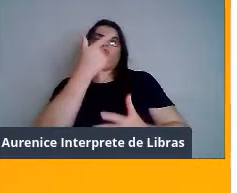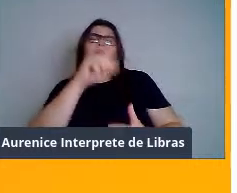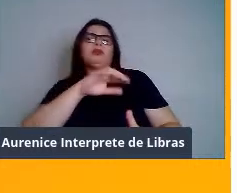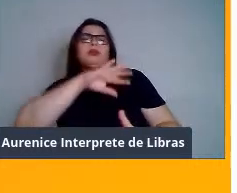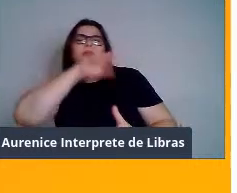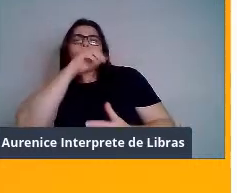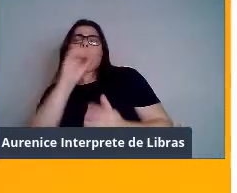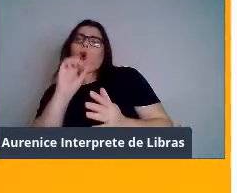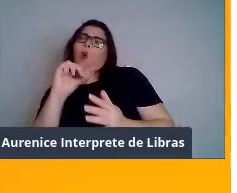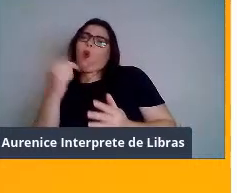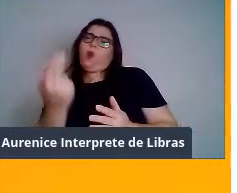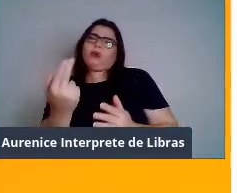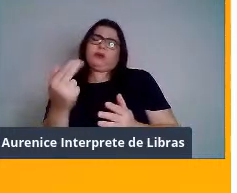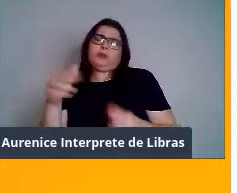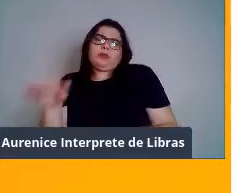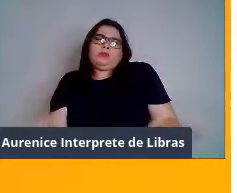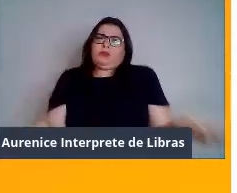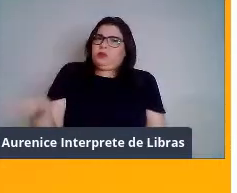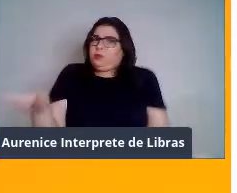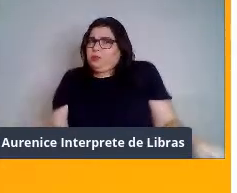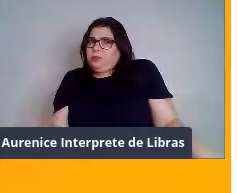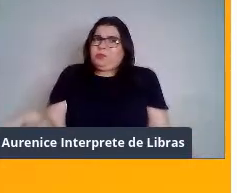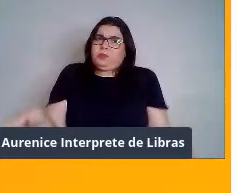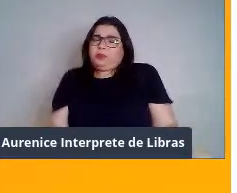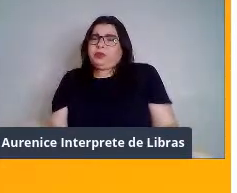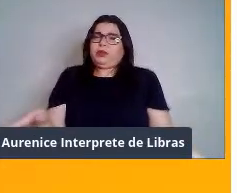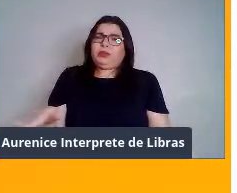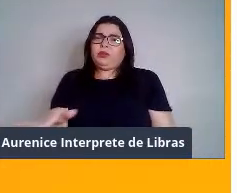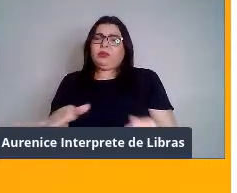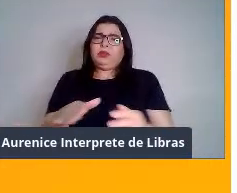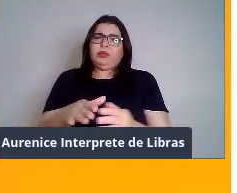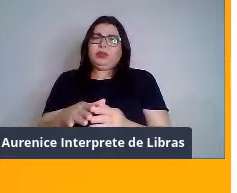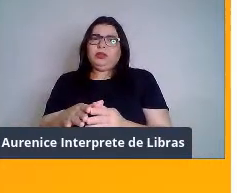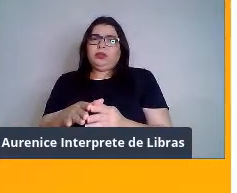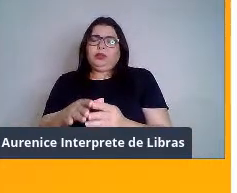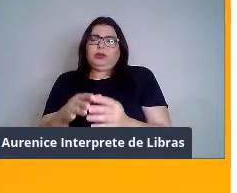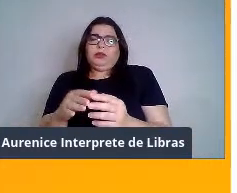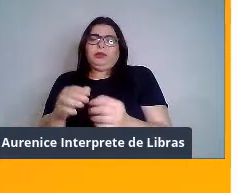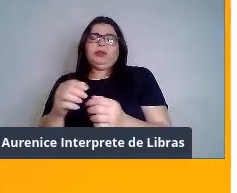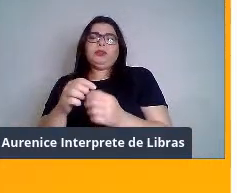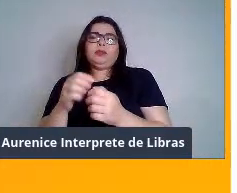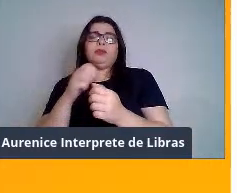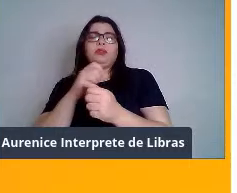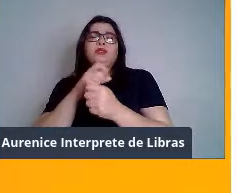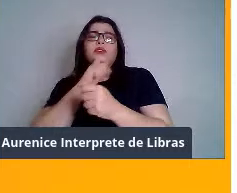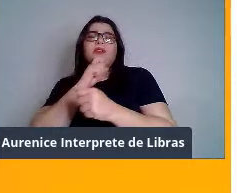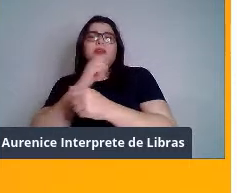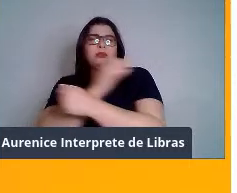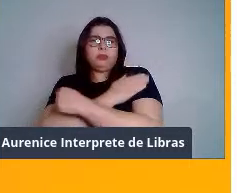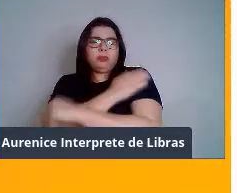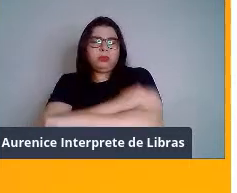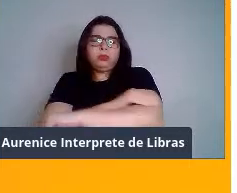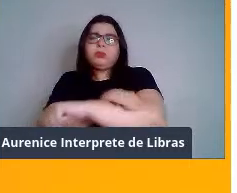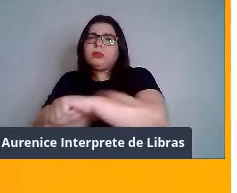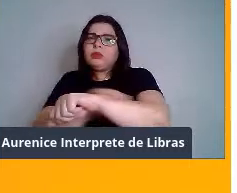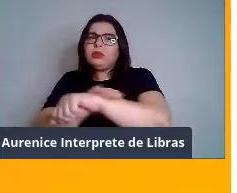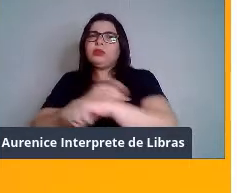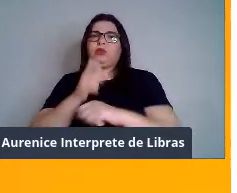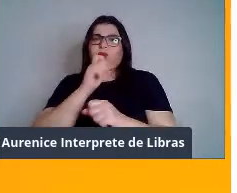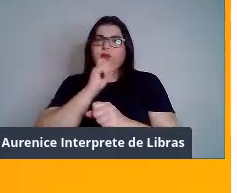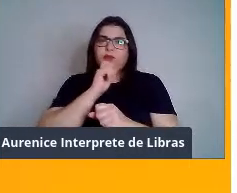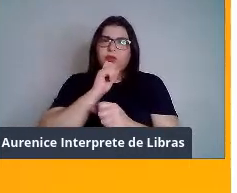pinguins imperadores aquecendo e alimentando seus filhotes, né? Mas o que a gente pode pensar sobre os lagartos?